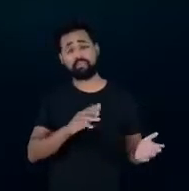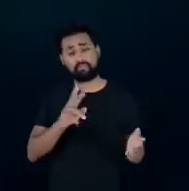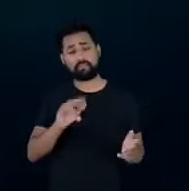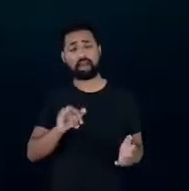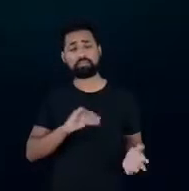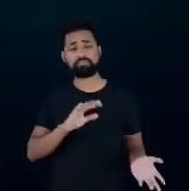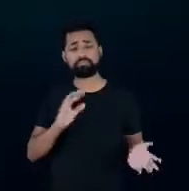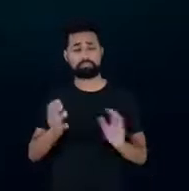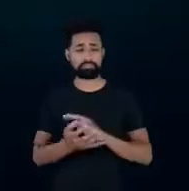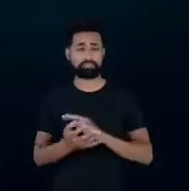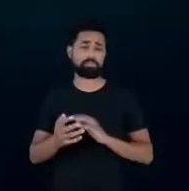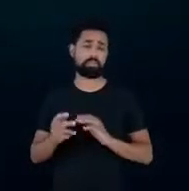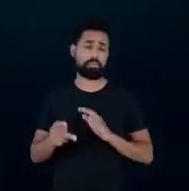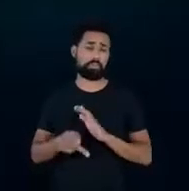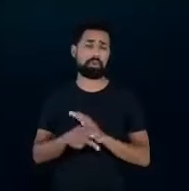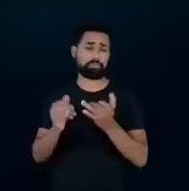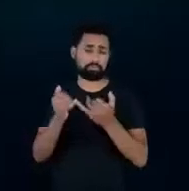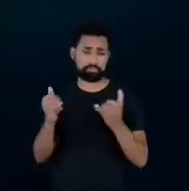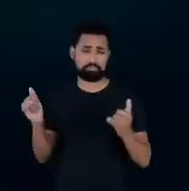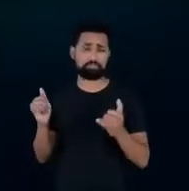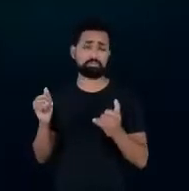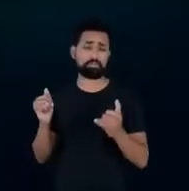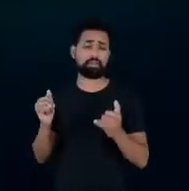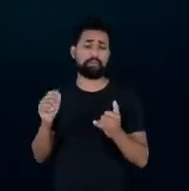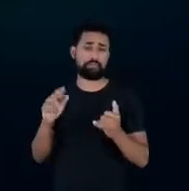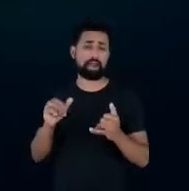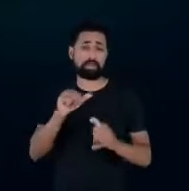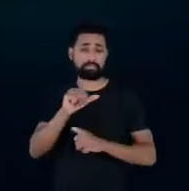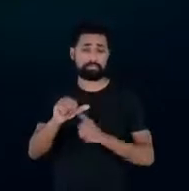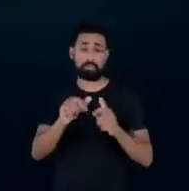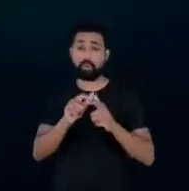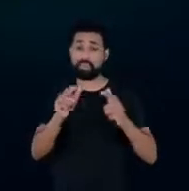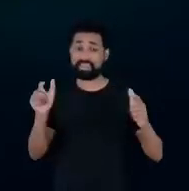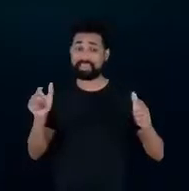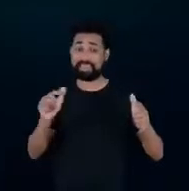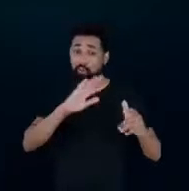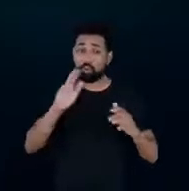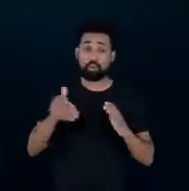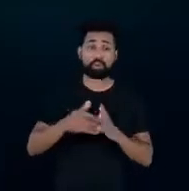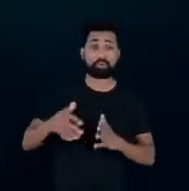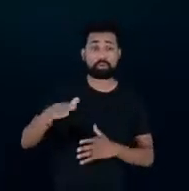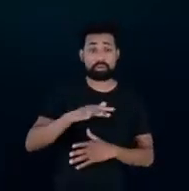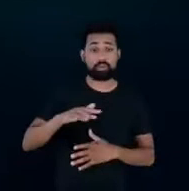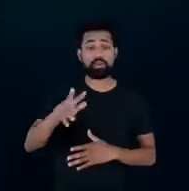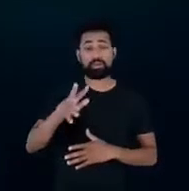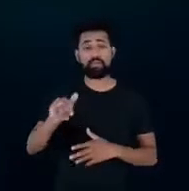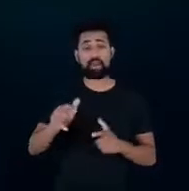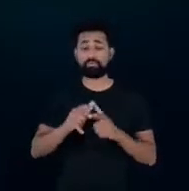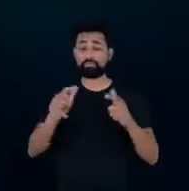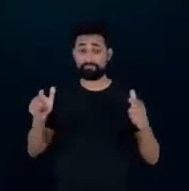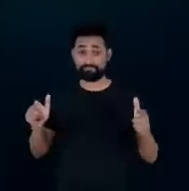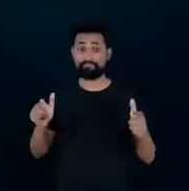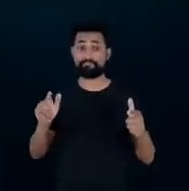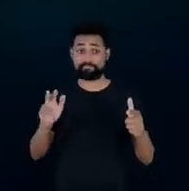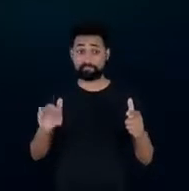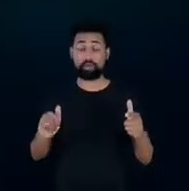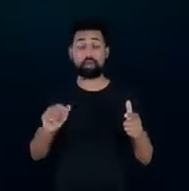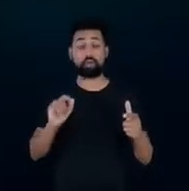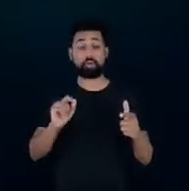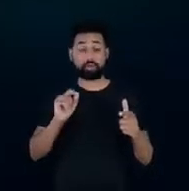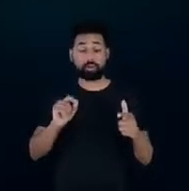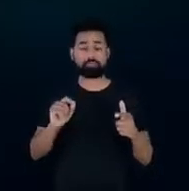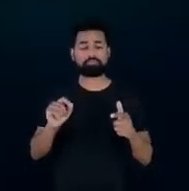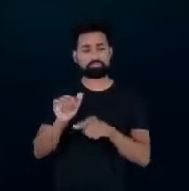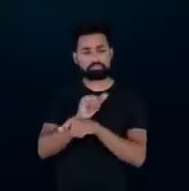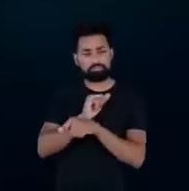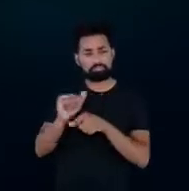necessidade de investimentos em inovação em todos os setores energéticos que farão parte dessa transição os recursos energéticos no